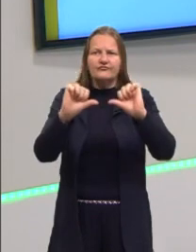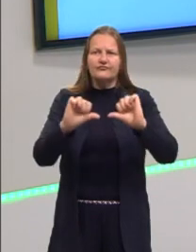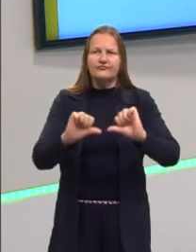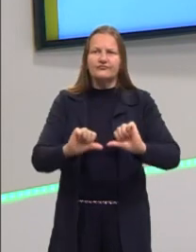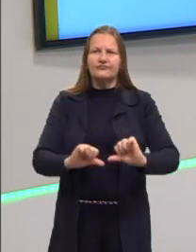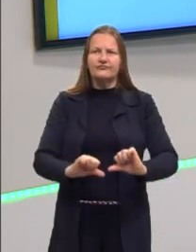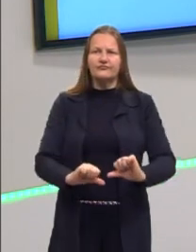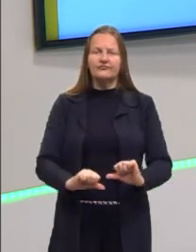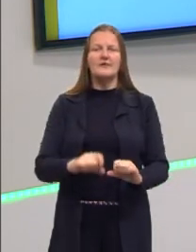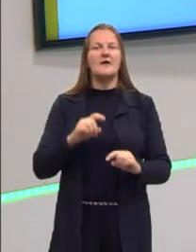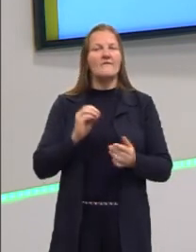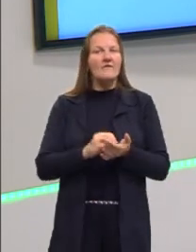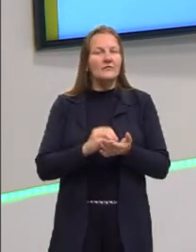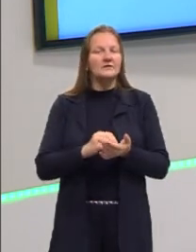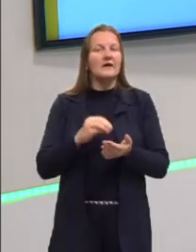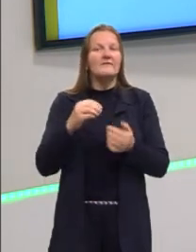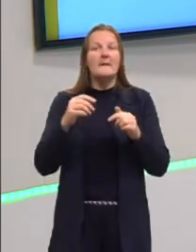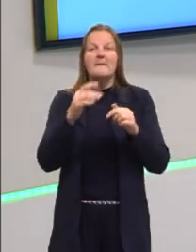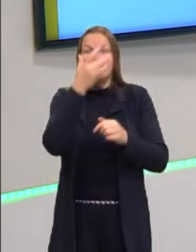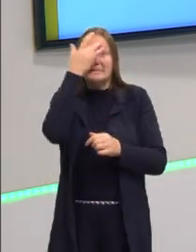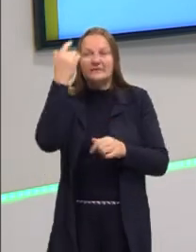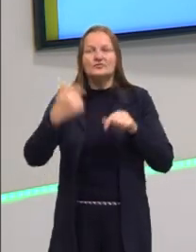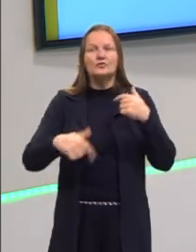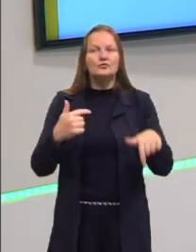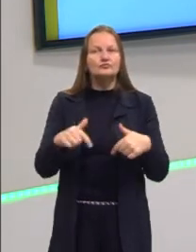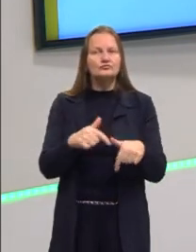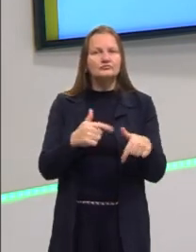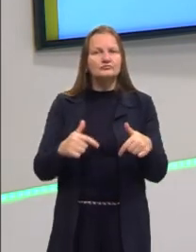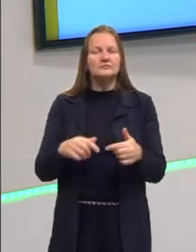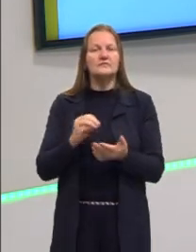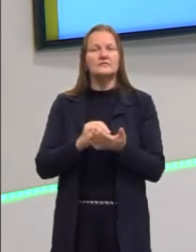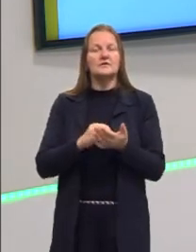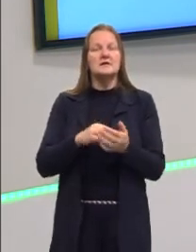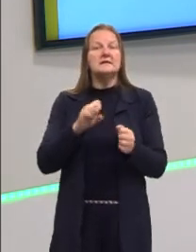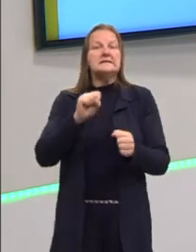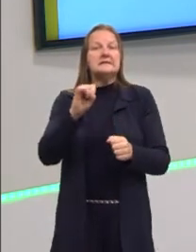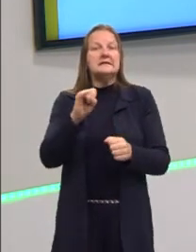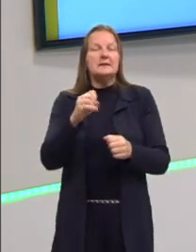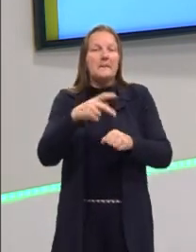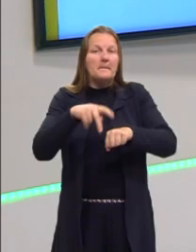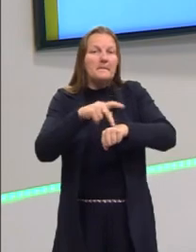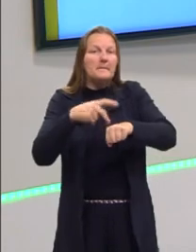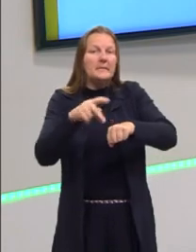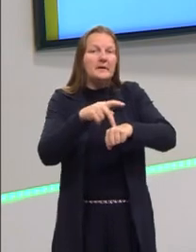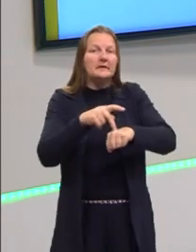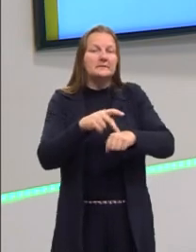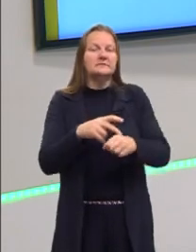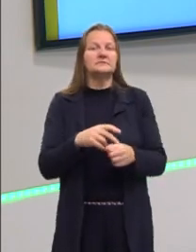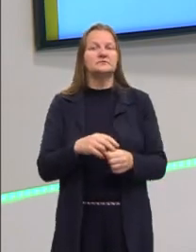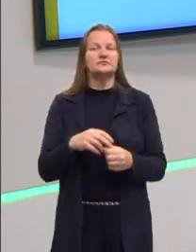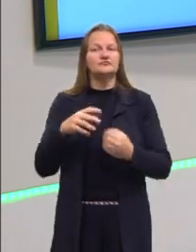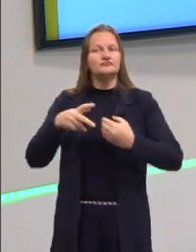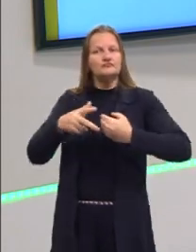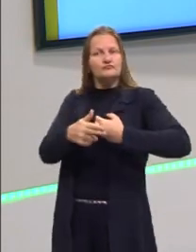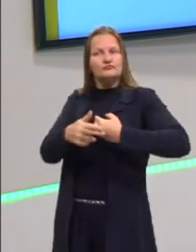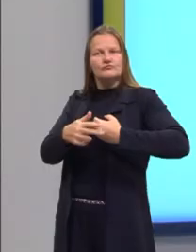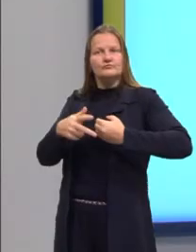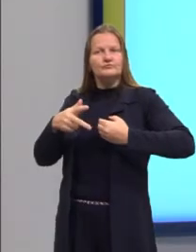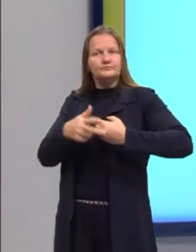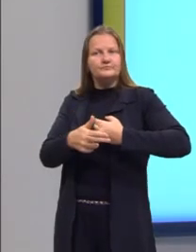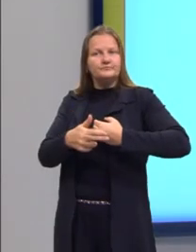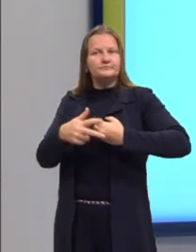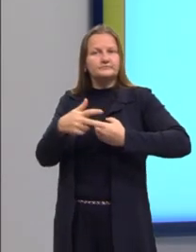à falta de mão de obra. Então, como você vai ser um país diferente, você vai colocar embargos, você vai fazer outras